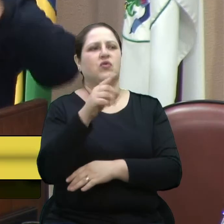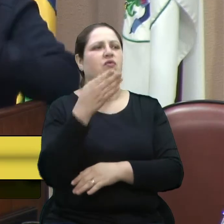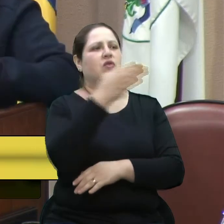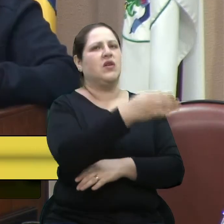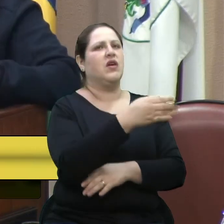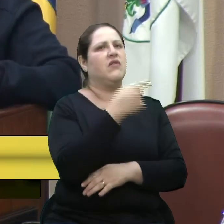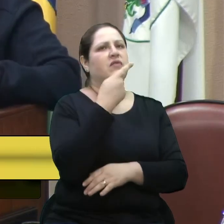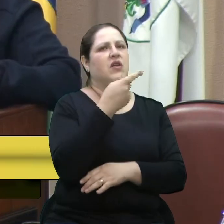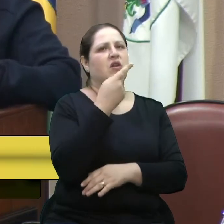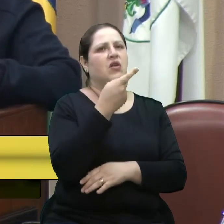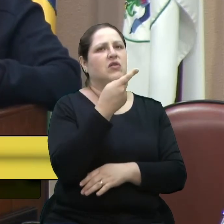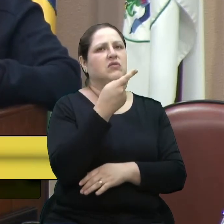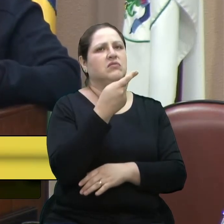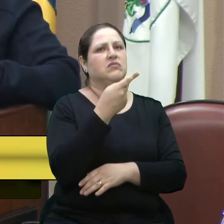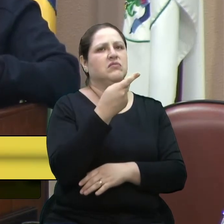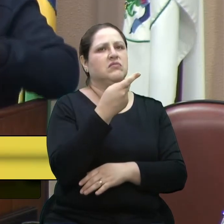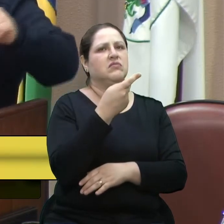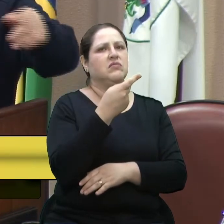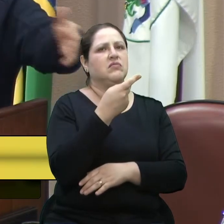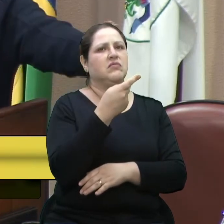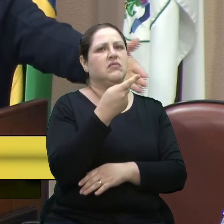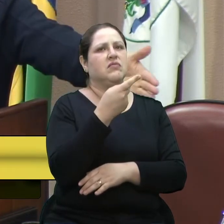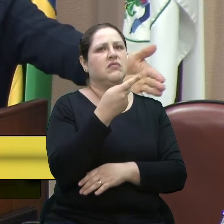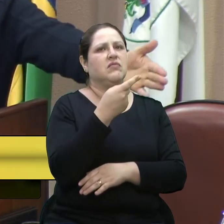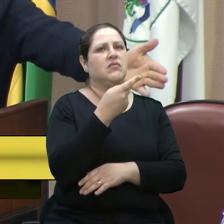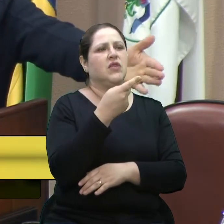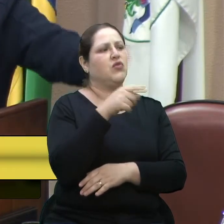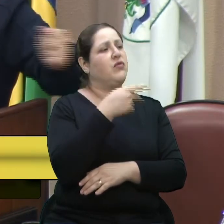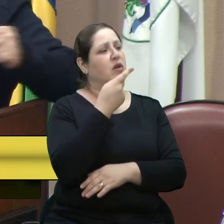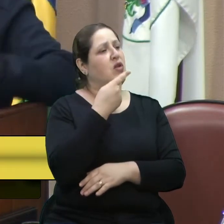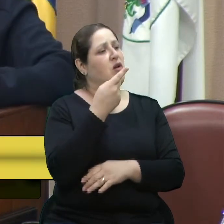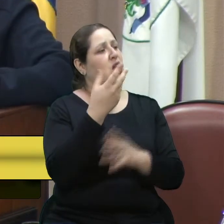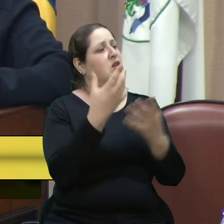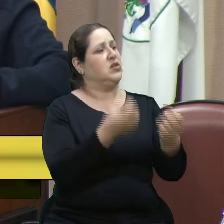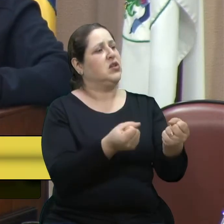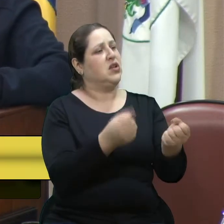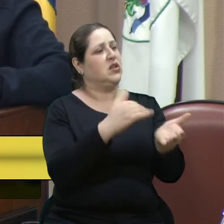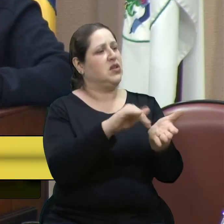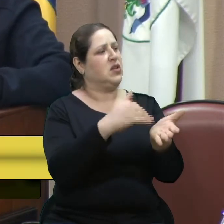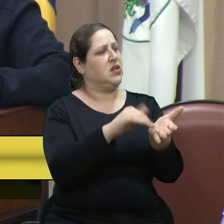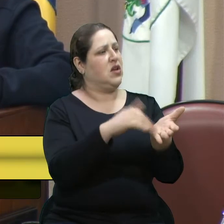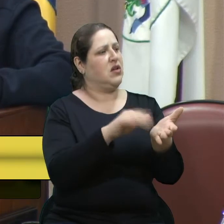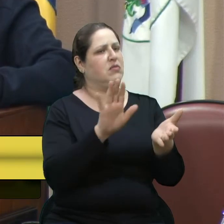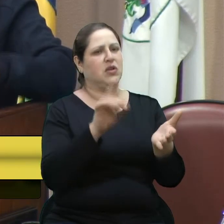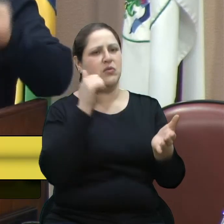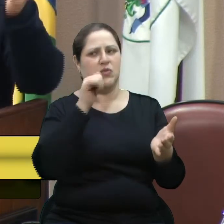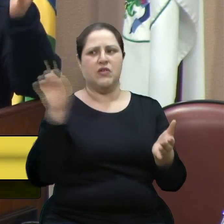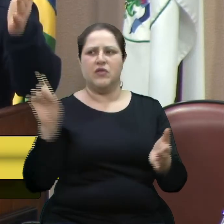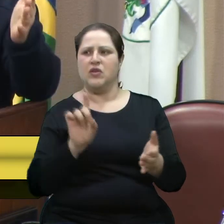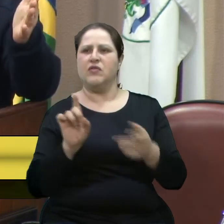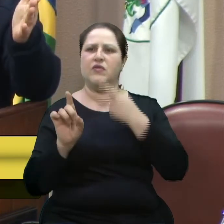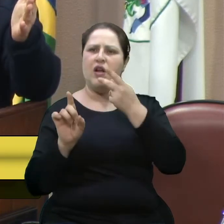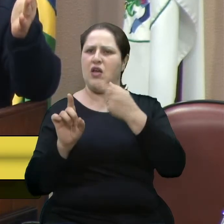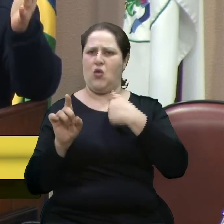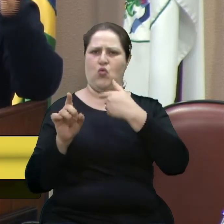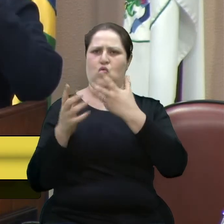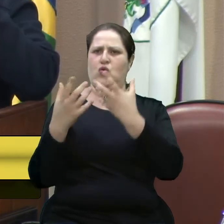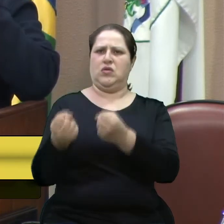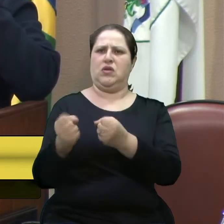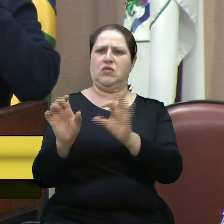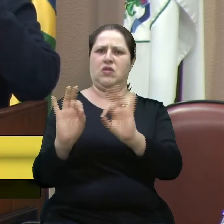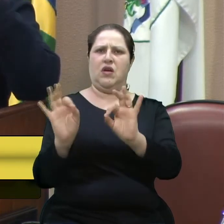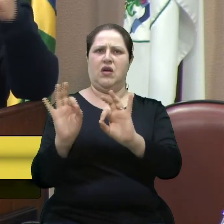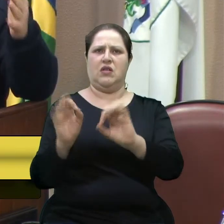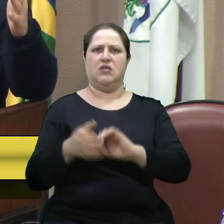instalar essa frente parlamentar aí que eu apoio. Ela veio e desmentiu o senhor publicamente. Eu estava assistindo a sessão passada e o